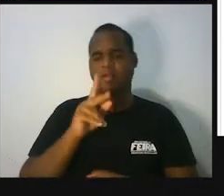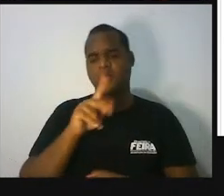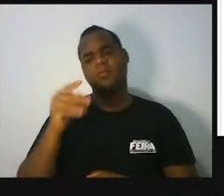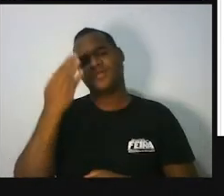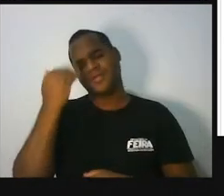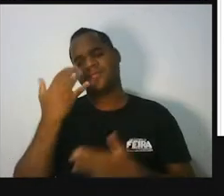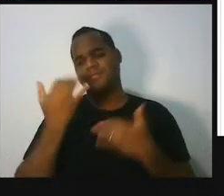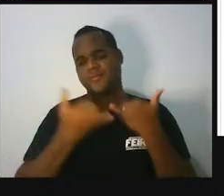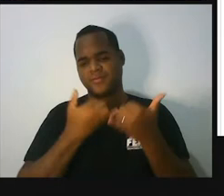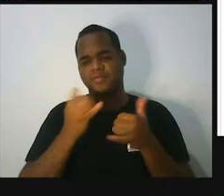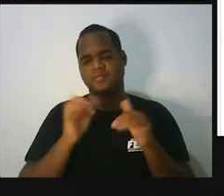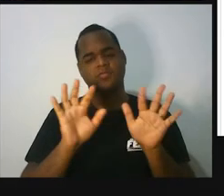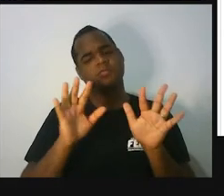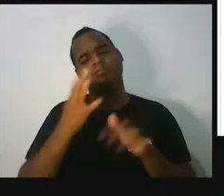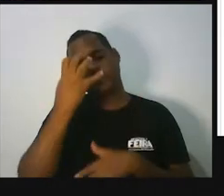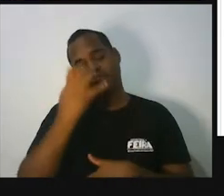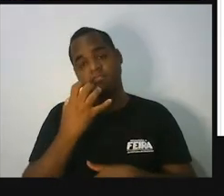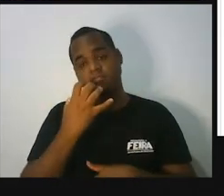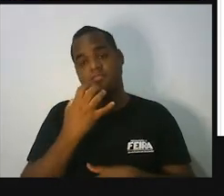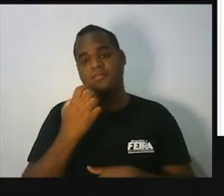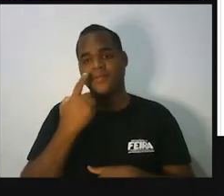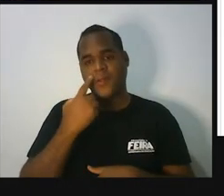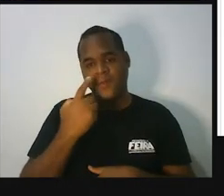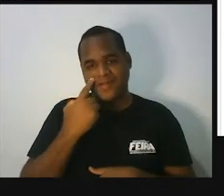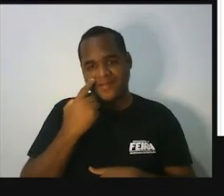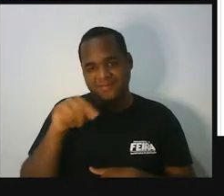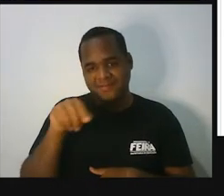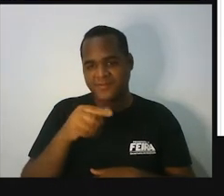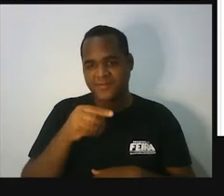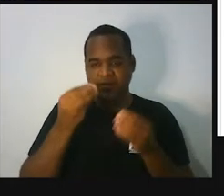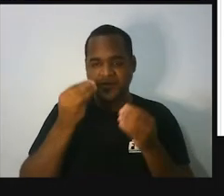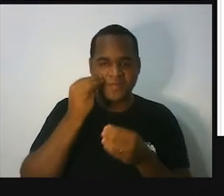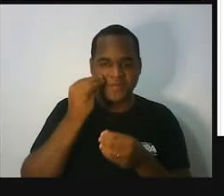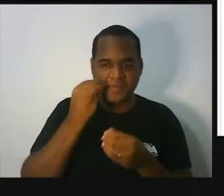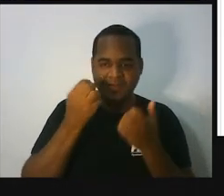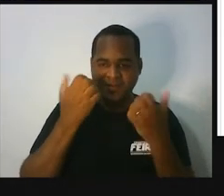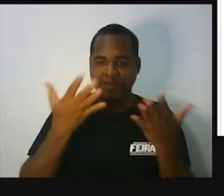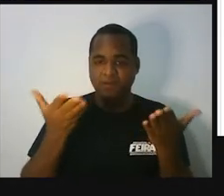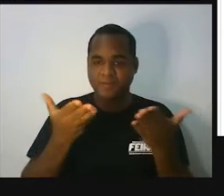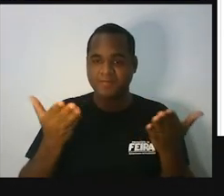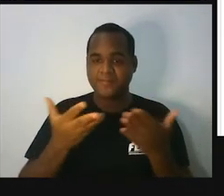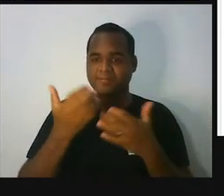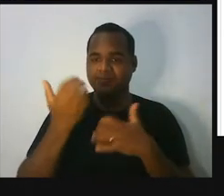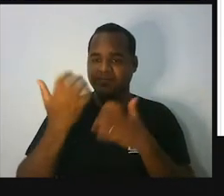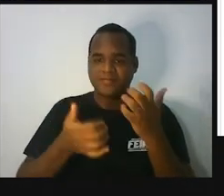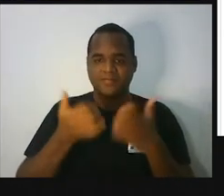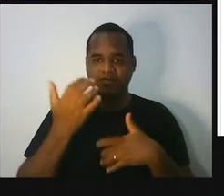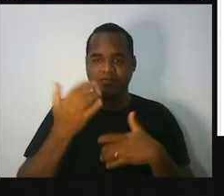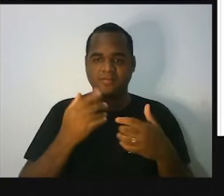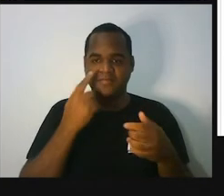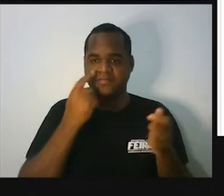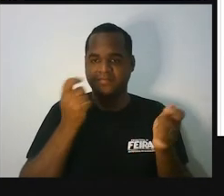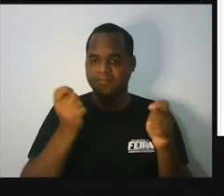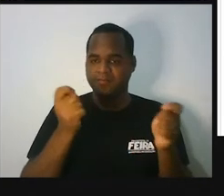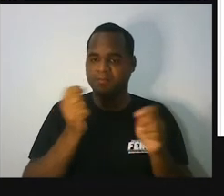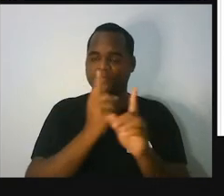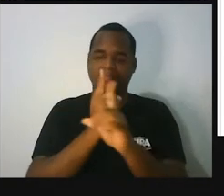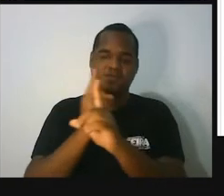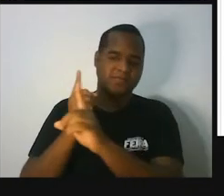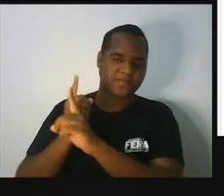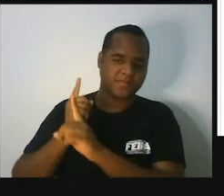está de brincadeira. Não, é sério. Olha só, eu vou te mostrar isso agora. Onde é que a gente pode encontrar